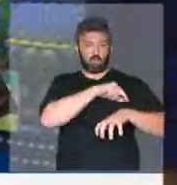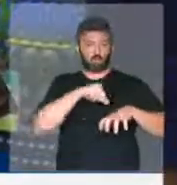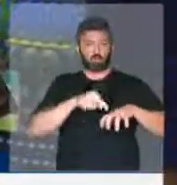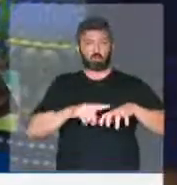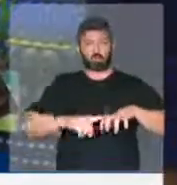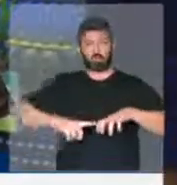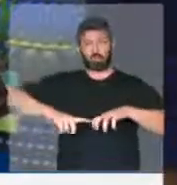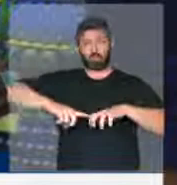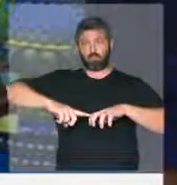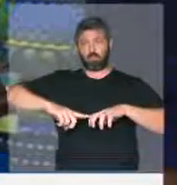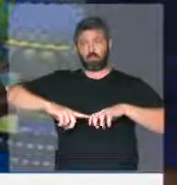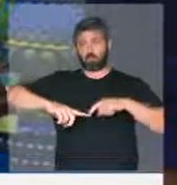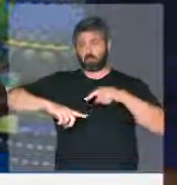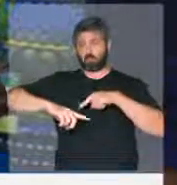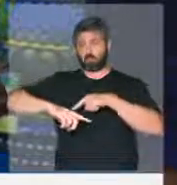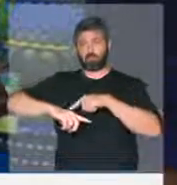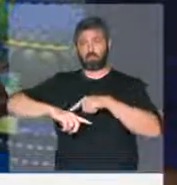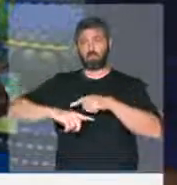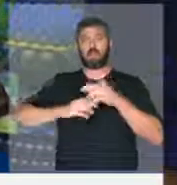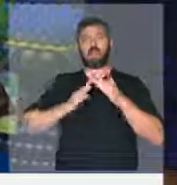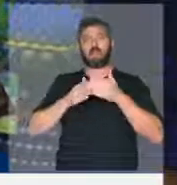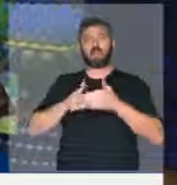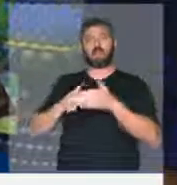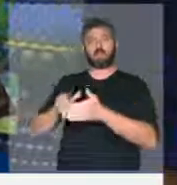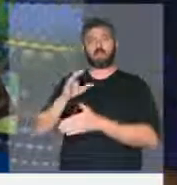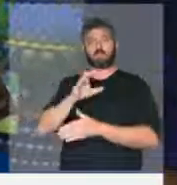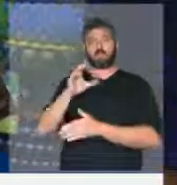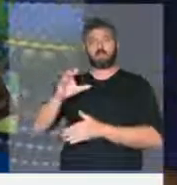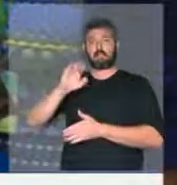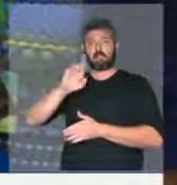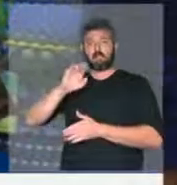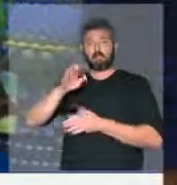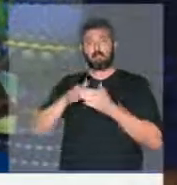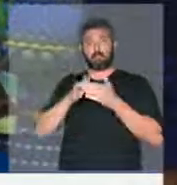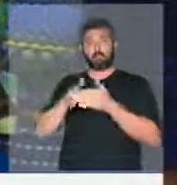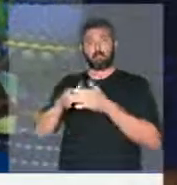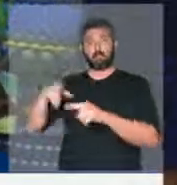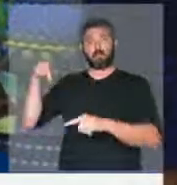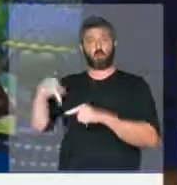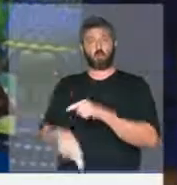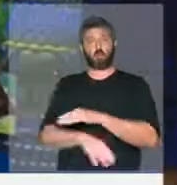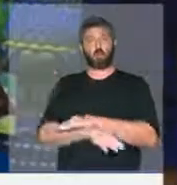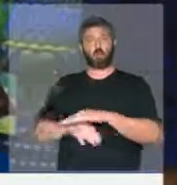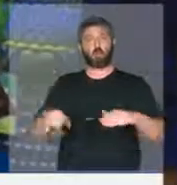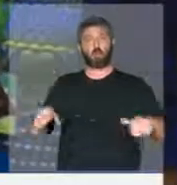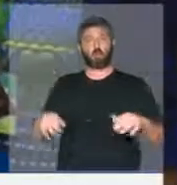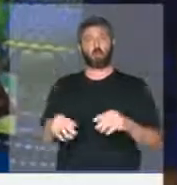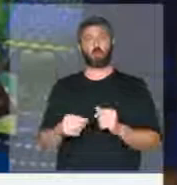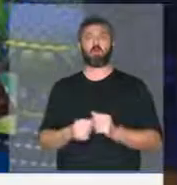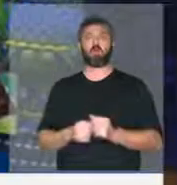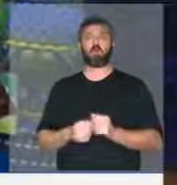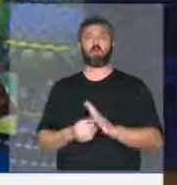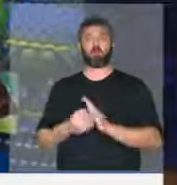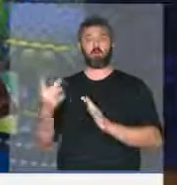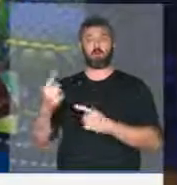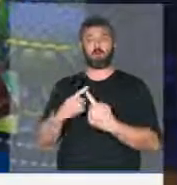companhia de barcas, a CCR Barcas, cortou uma série de